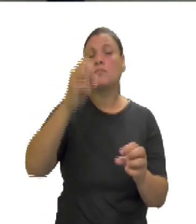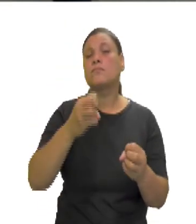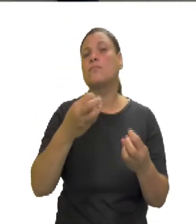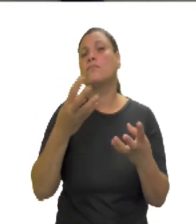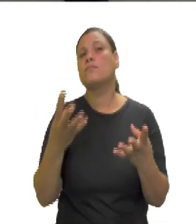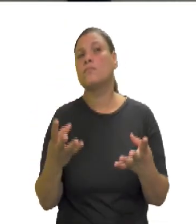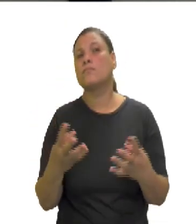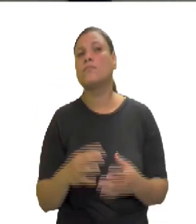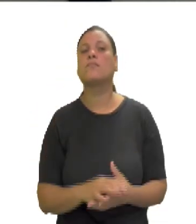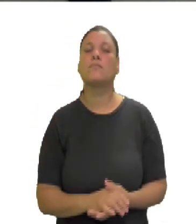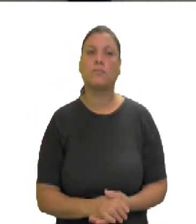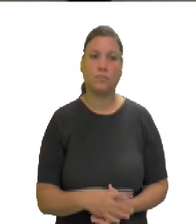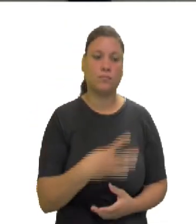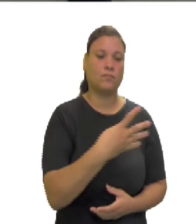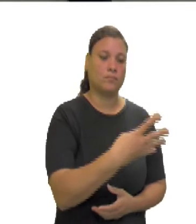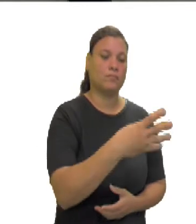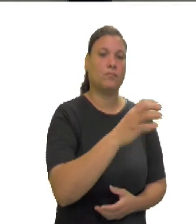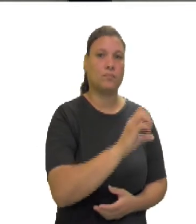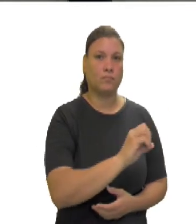400.